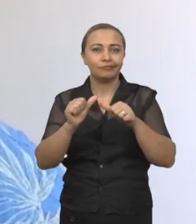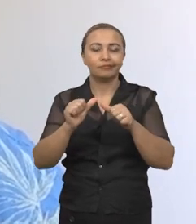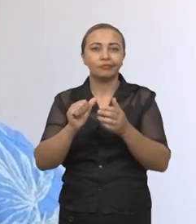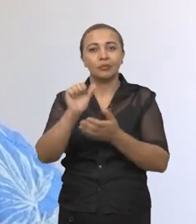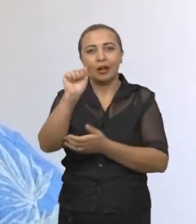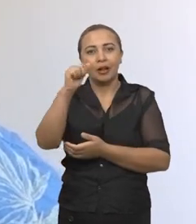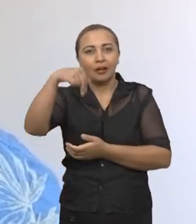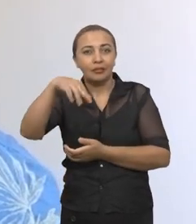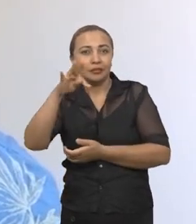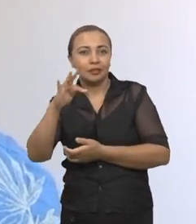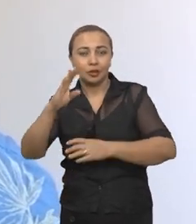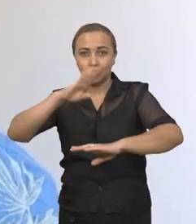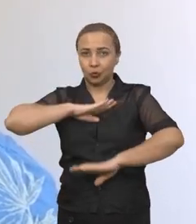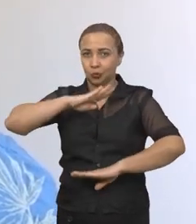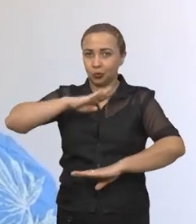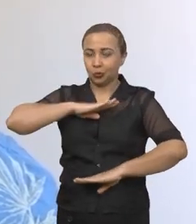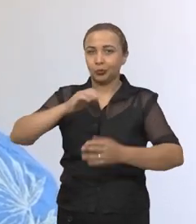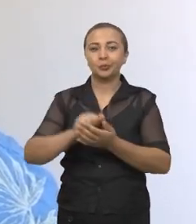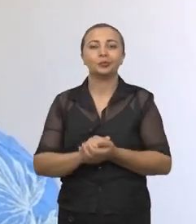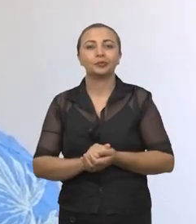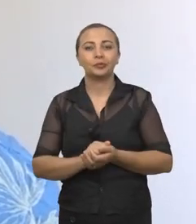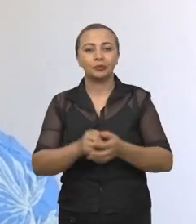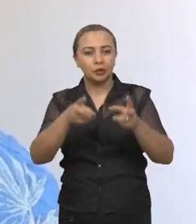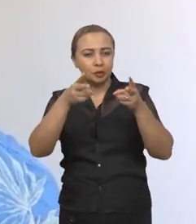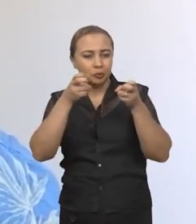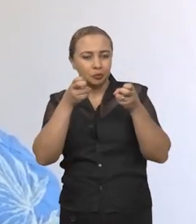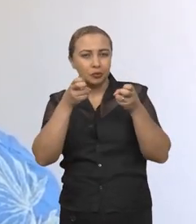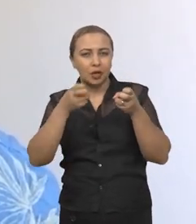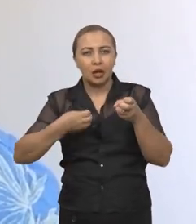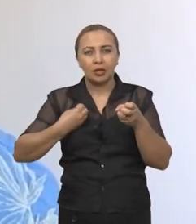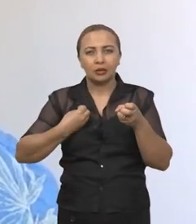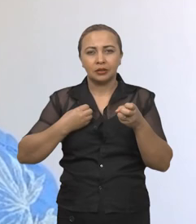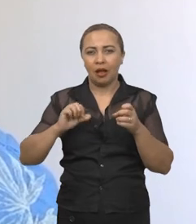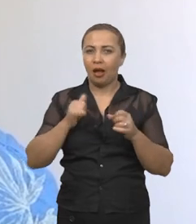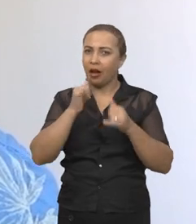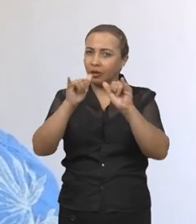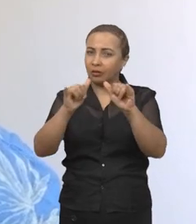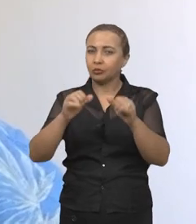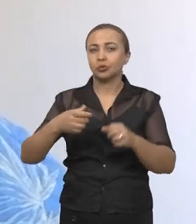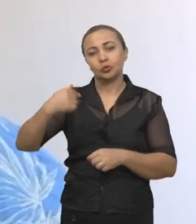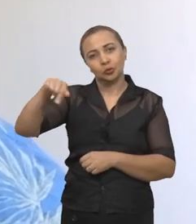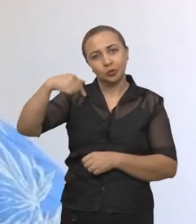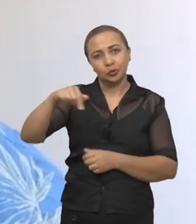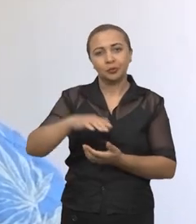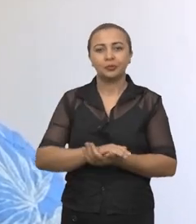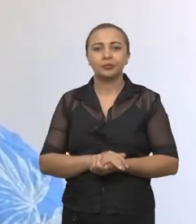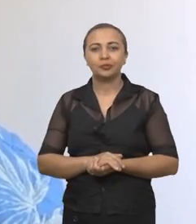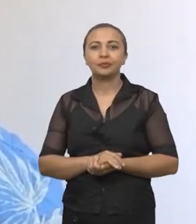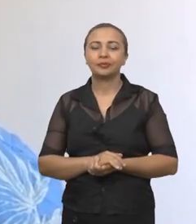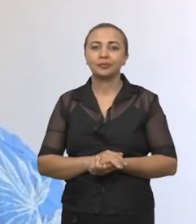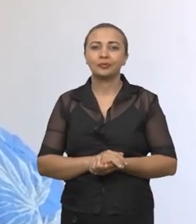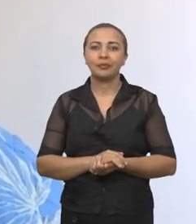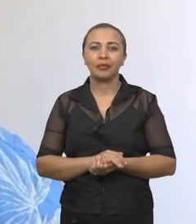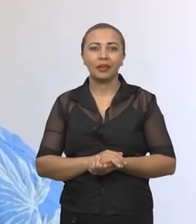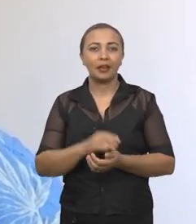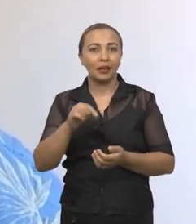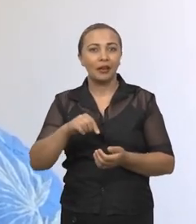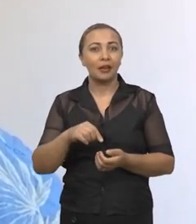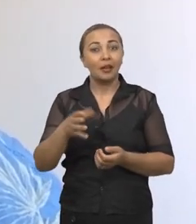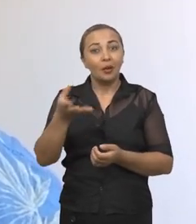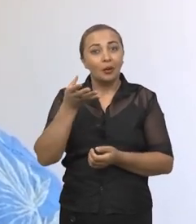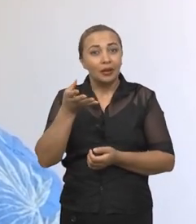o anticorpo, na presença do sensor eletroquímico. E